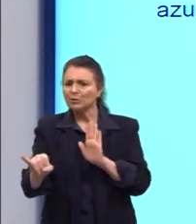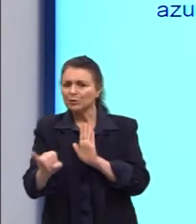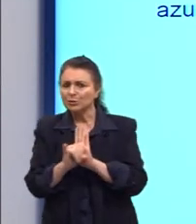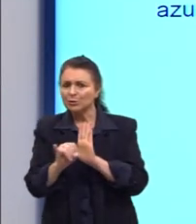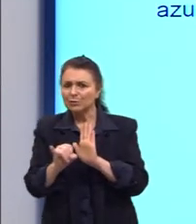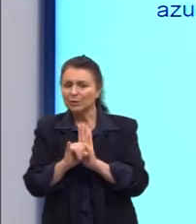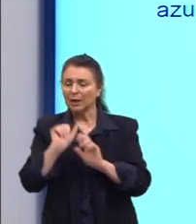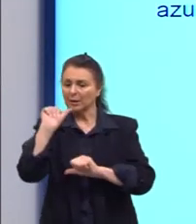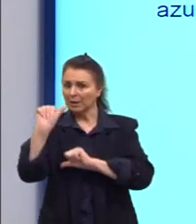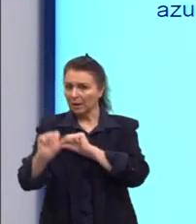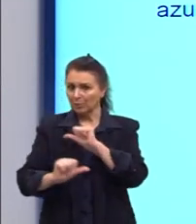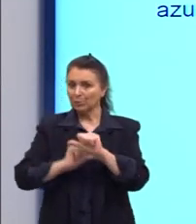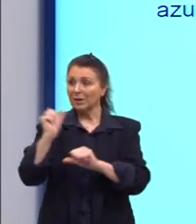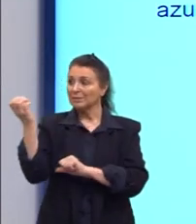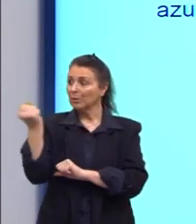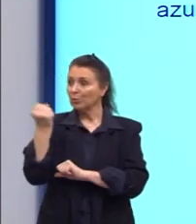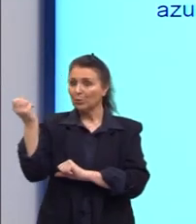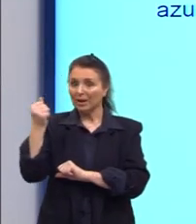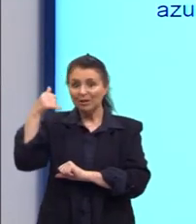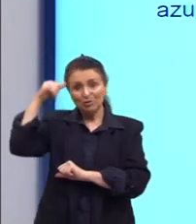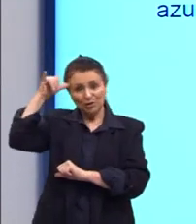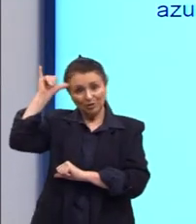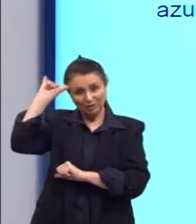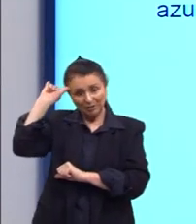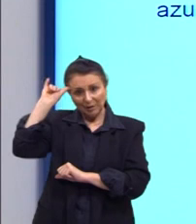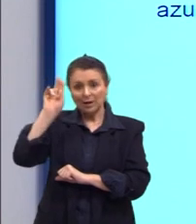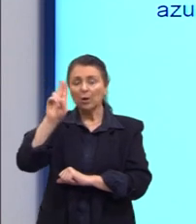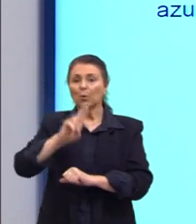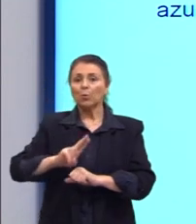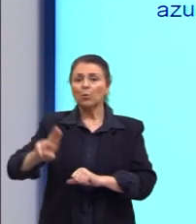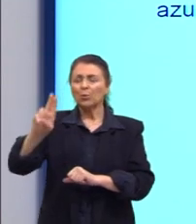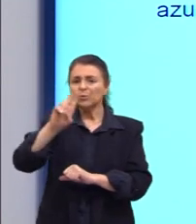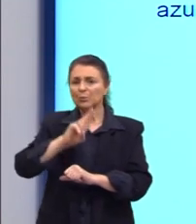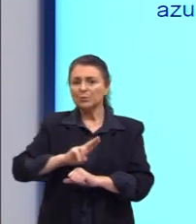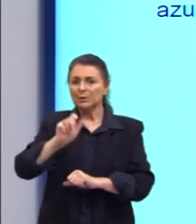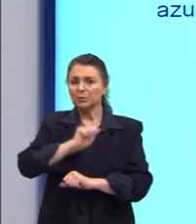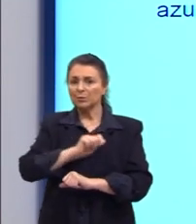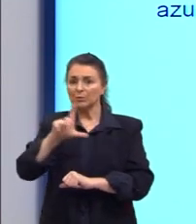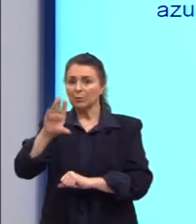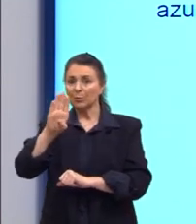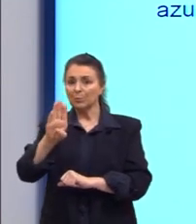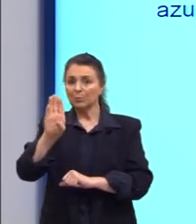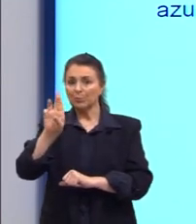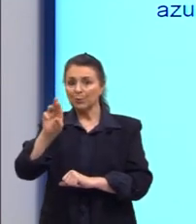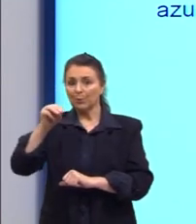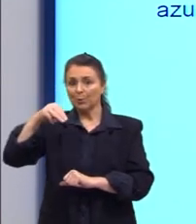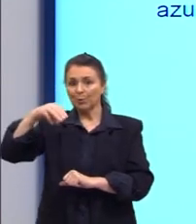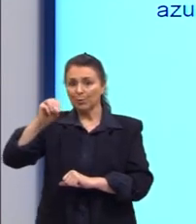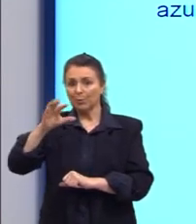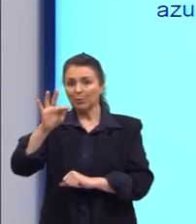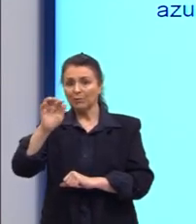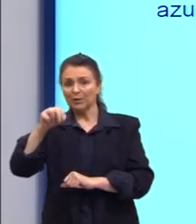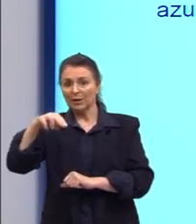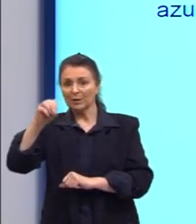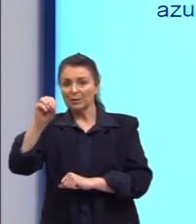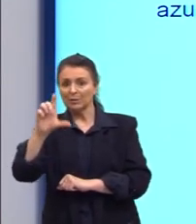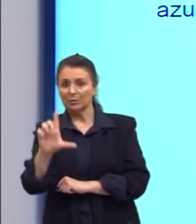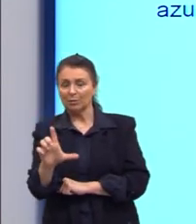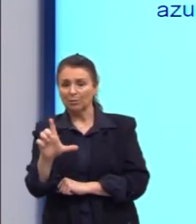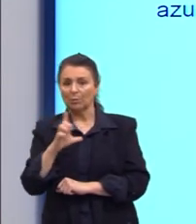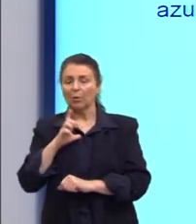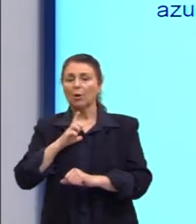adulterantes do leite de vaca por meio da adição do indicador azul de bromofenol. A presença de agentes